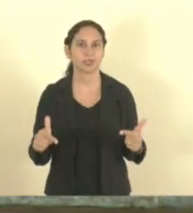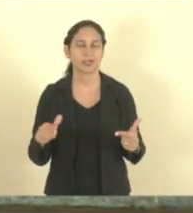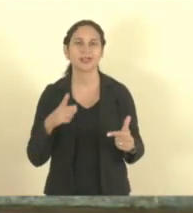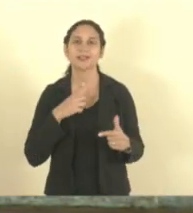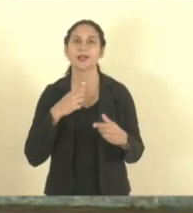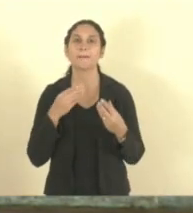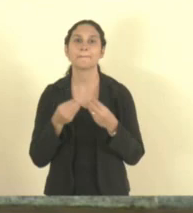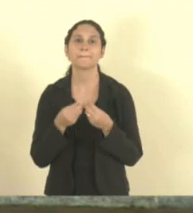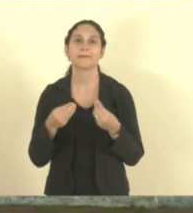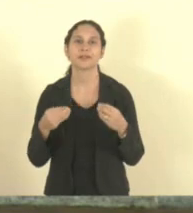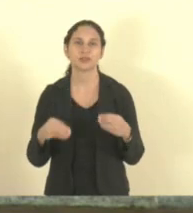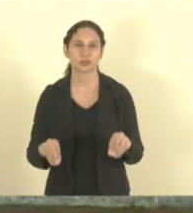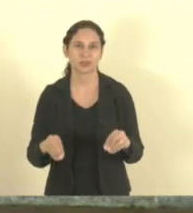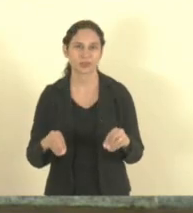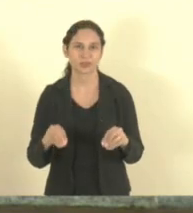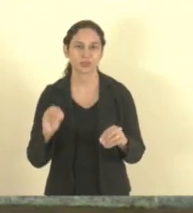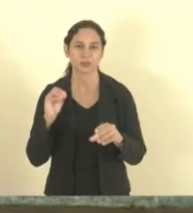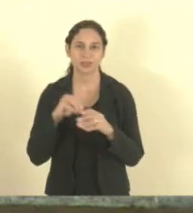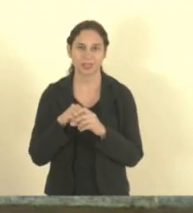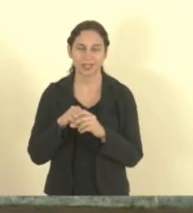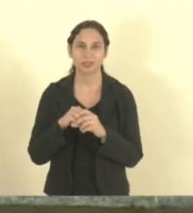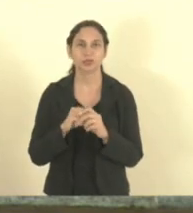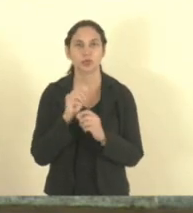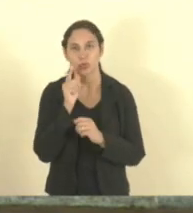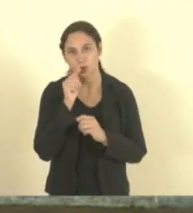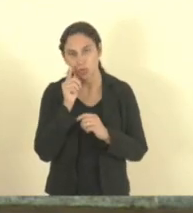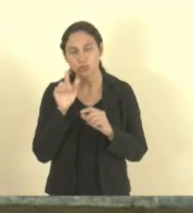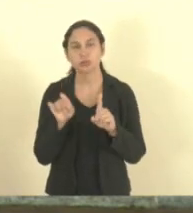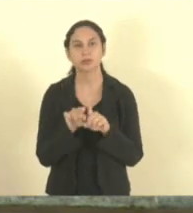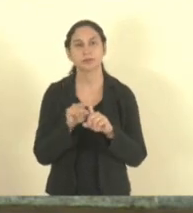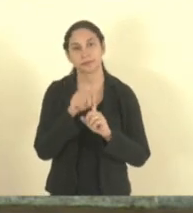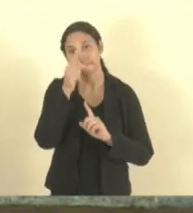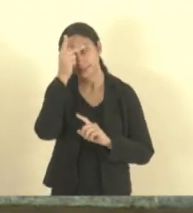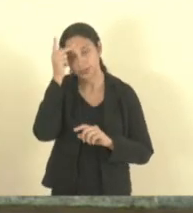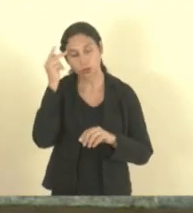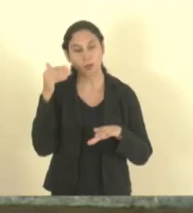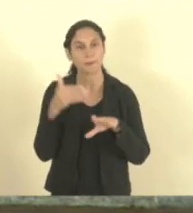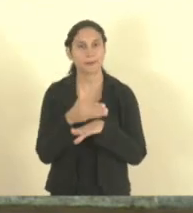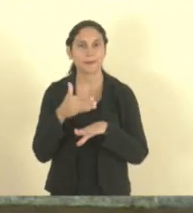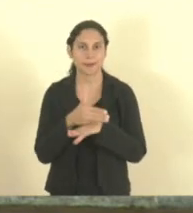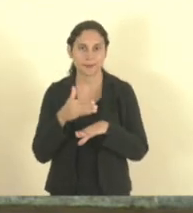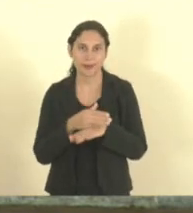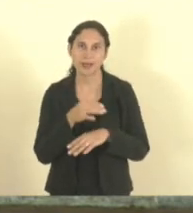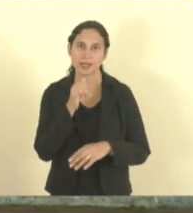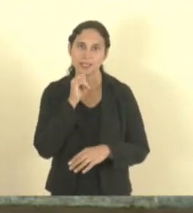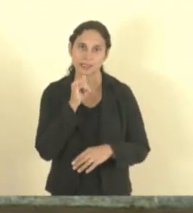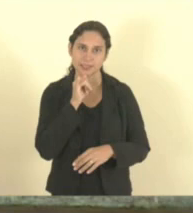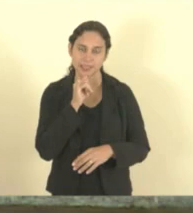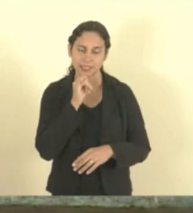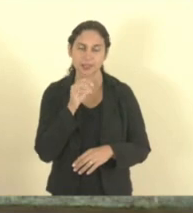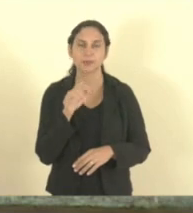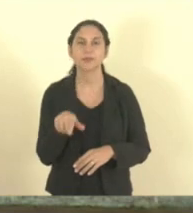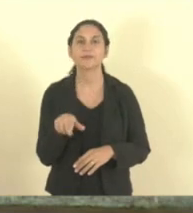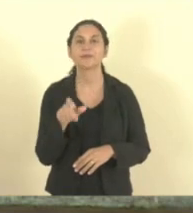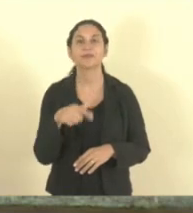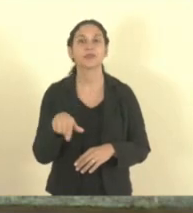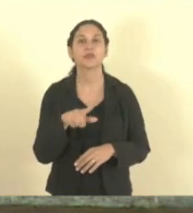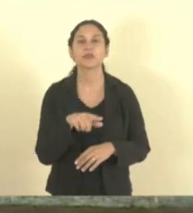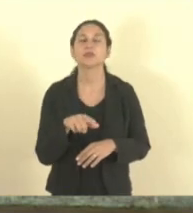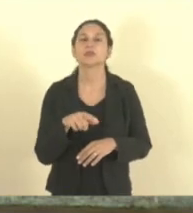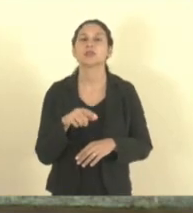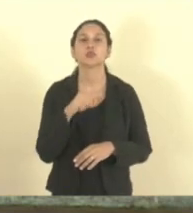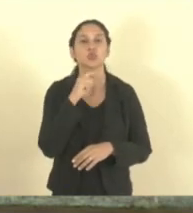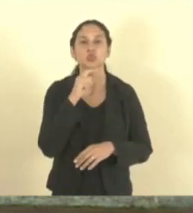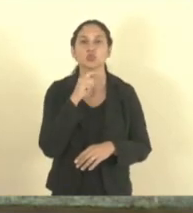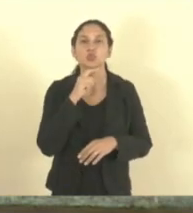considerável não só para o estabelecimento, como também para aquele que frequenta o estabelecimento. Como, por exemplo, em caso de você não poder permitir